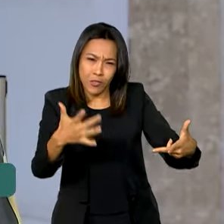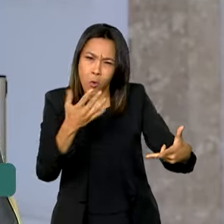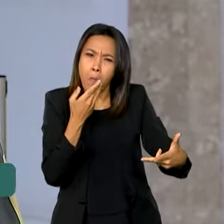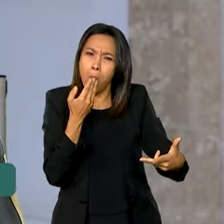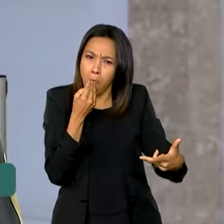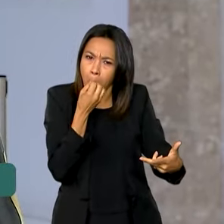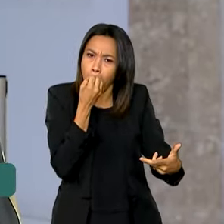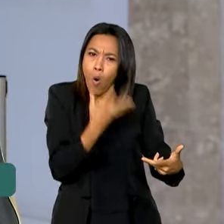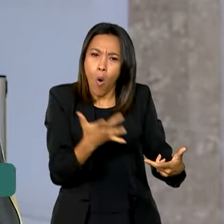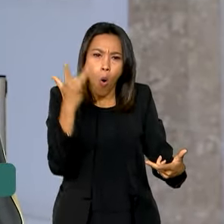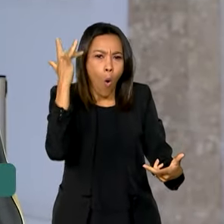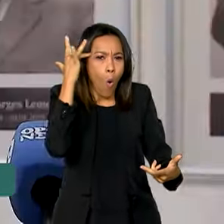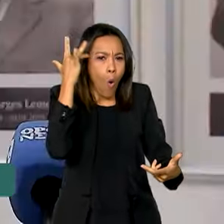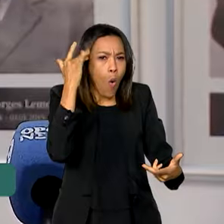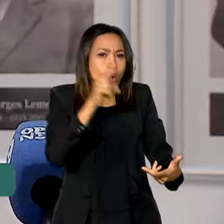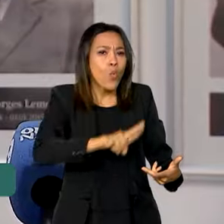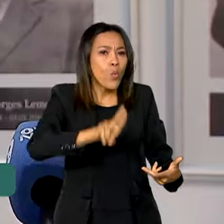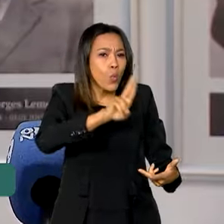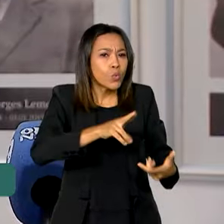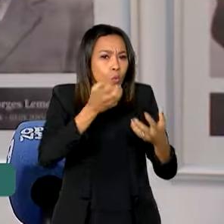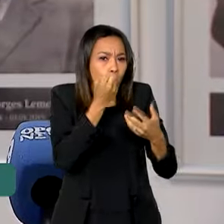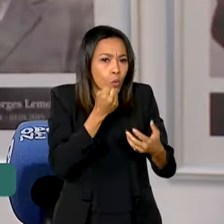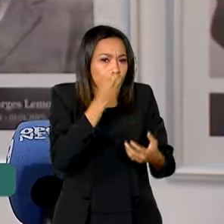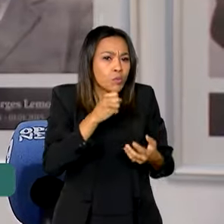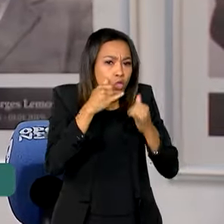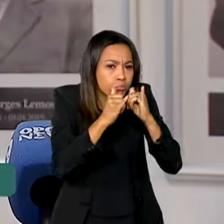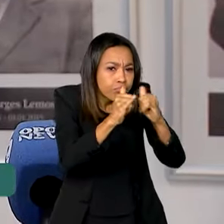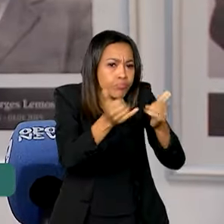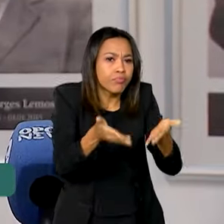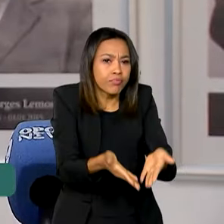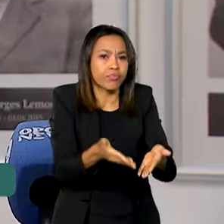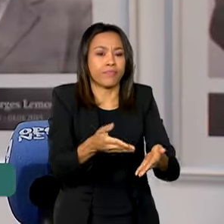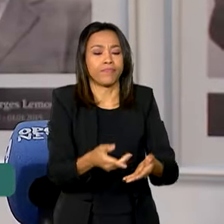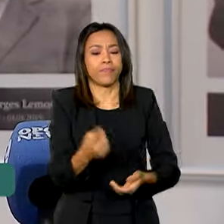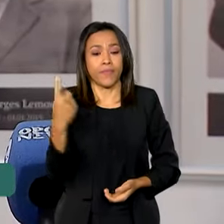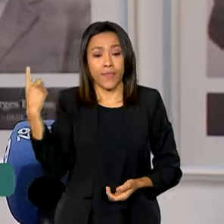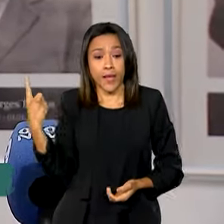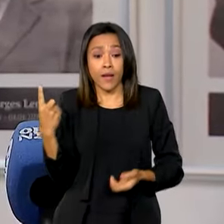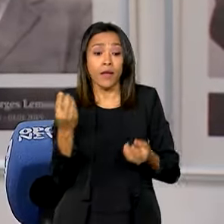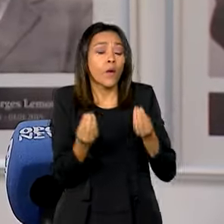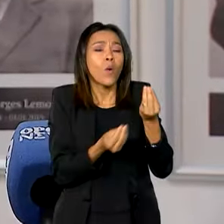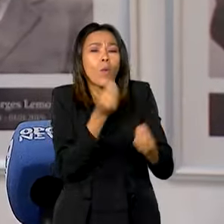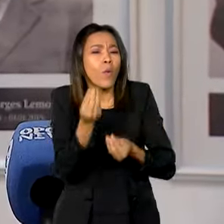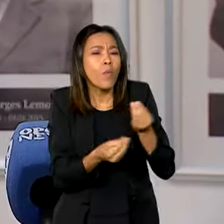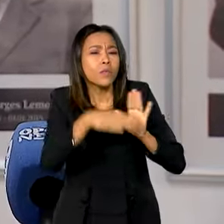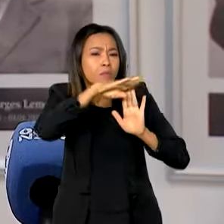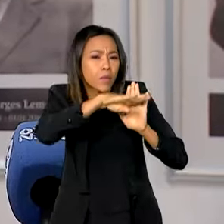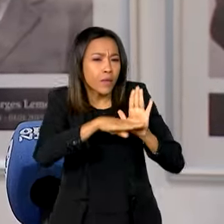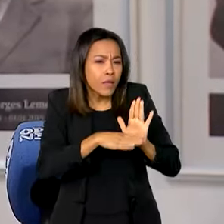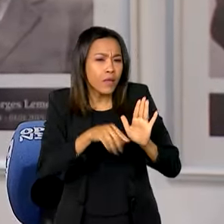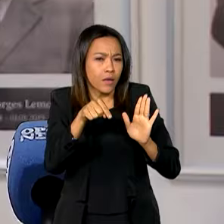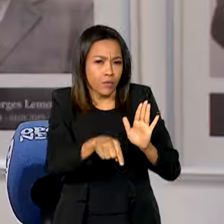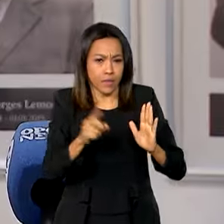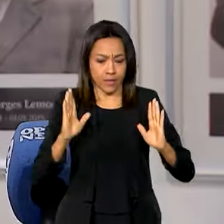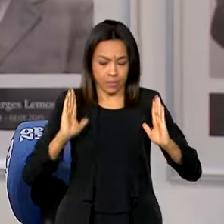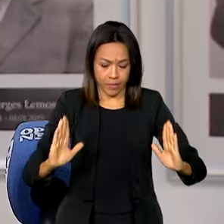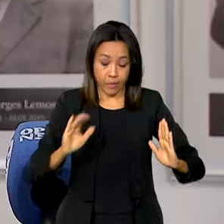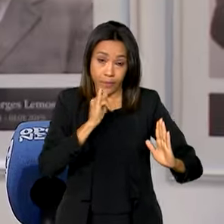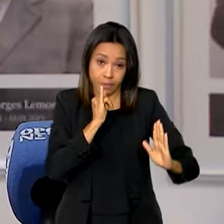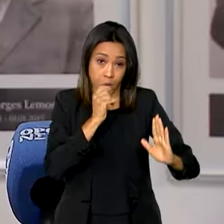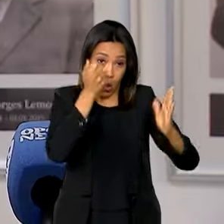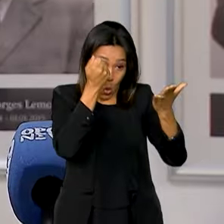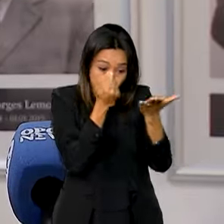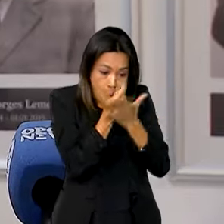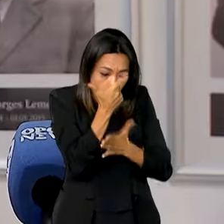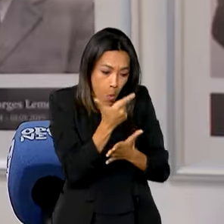eficiência energética. Qual a vantagem da depreciação acelerada? Quando eu compro uma máquina,